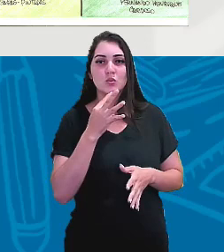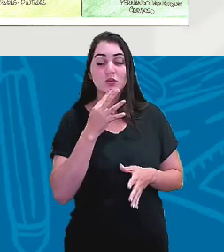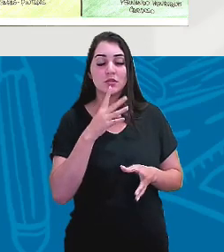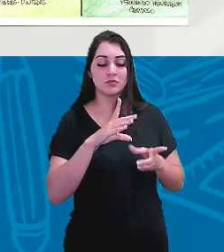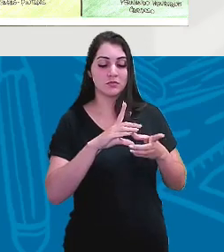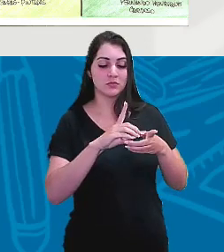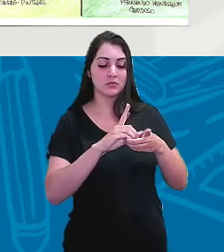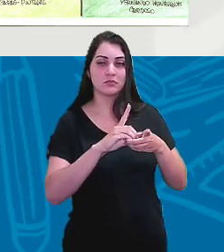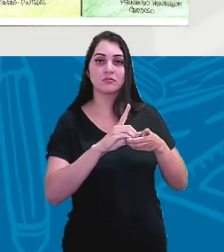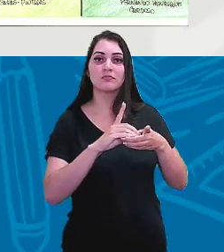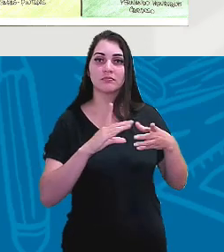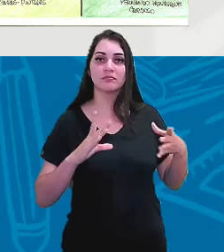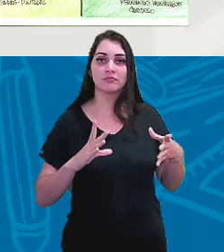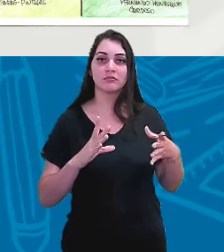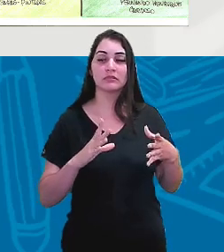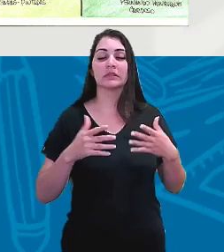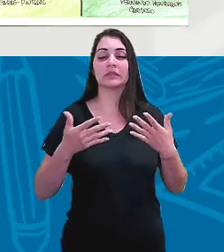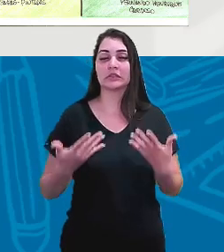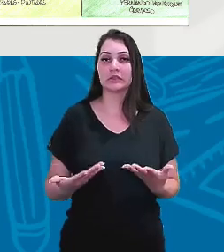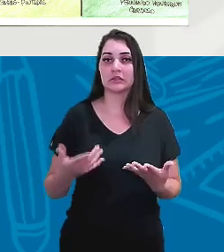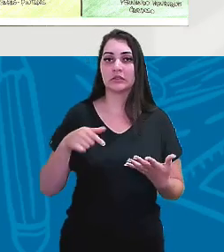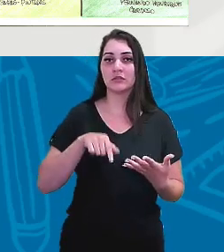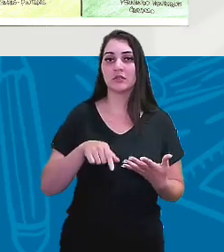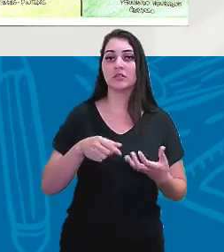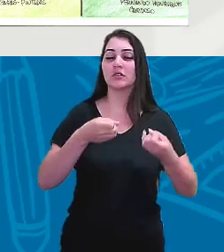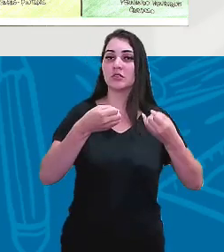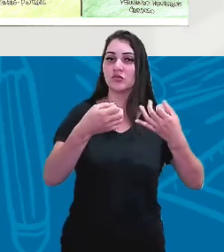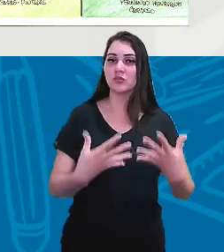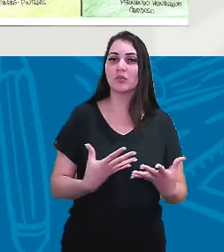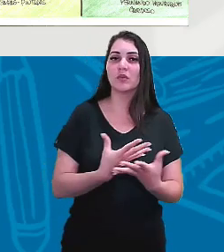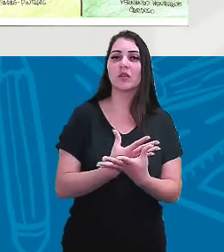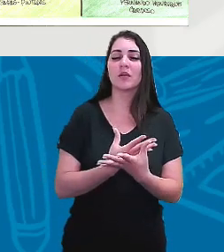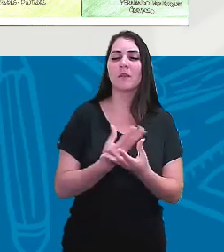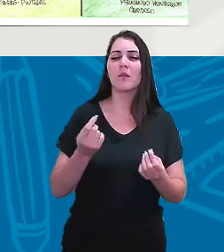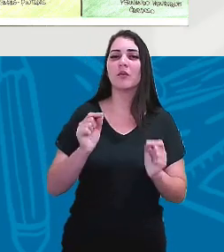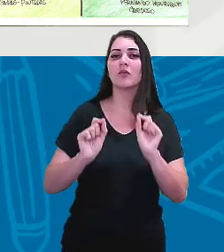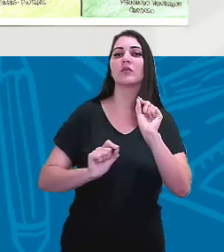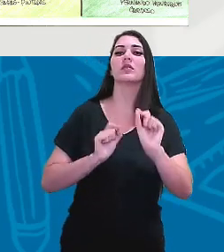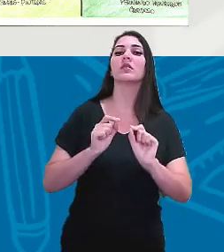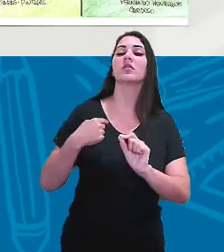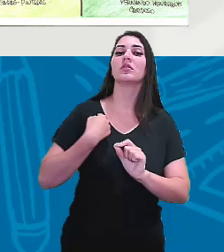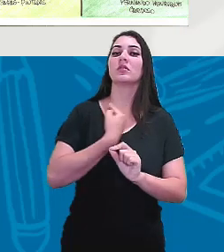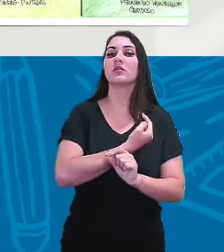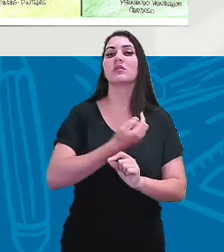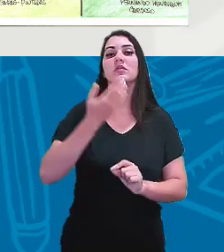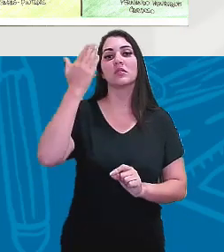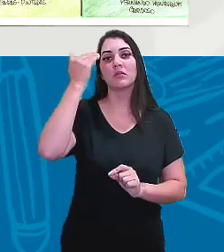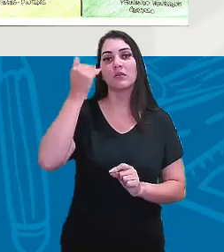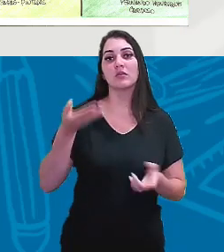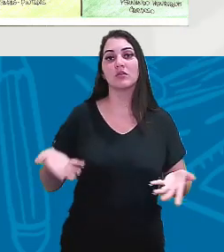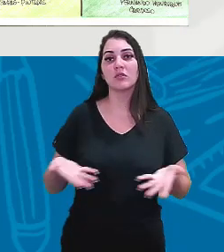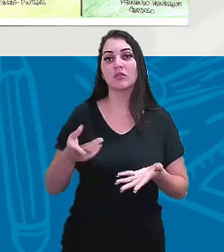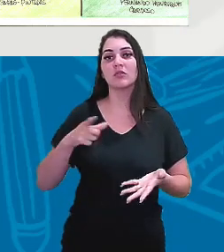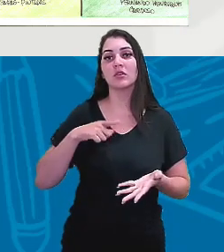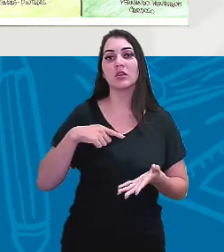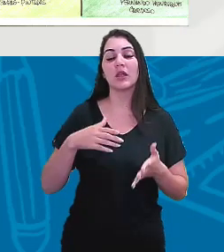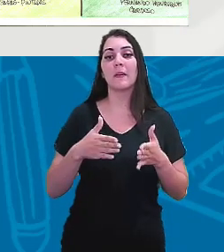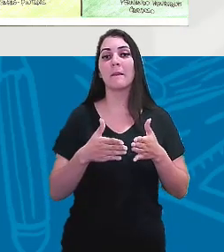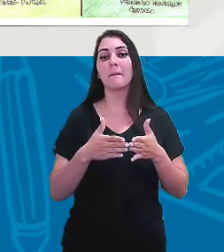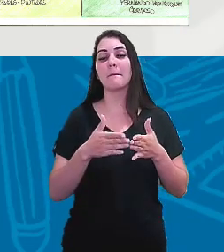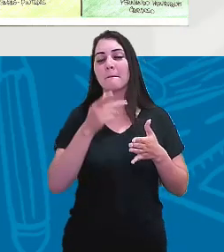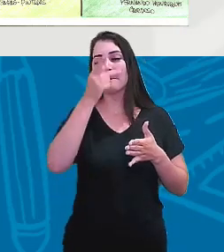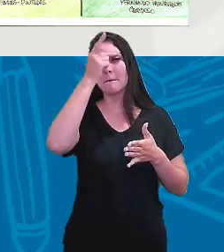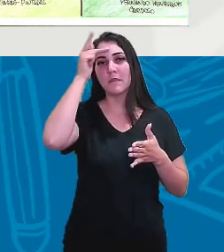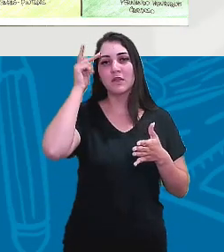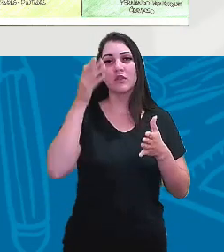democracia. Talvez isso explique muito a gente saber hoje que tem pessoas que pedem por exemplo